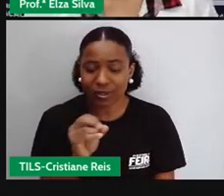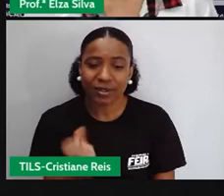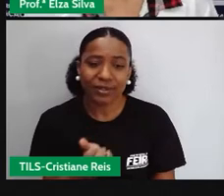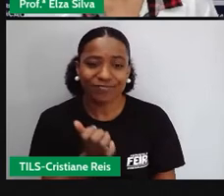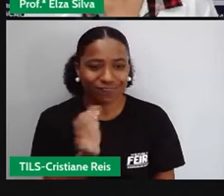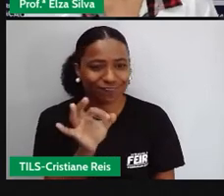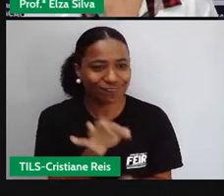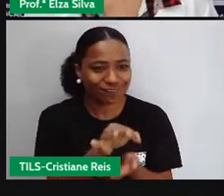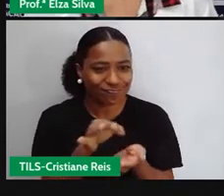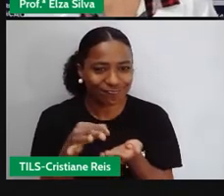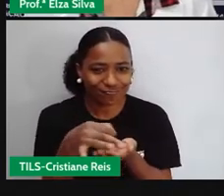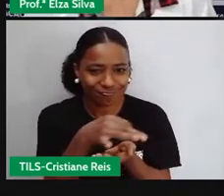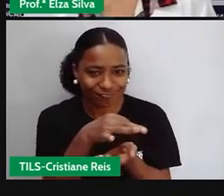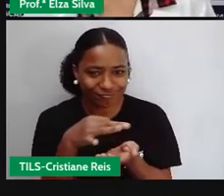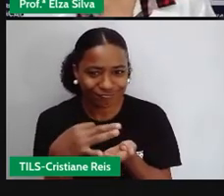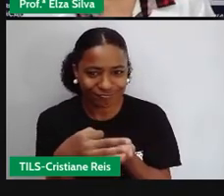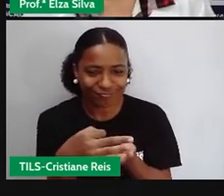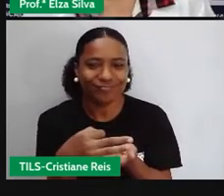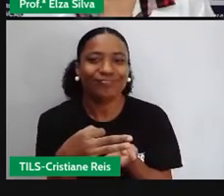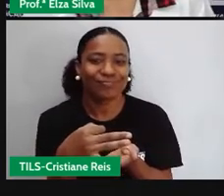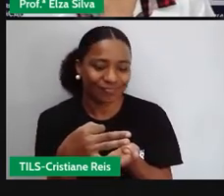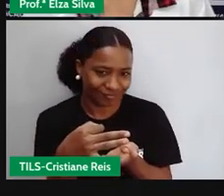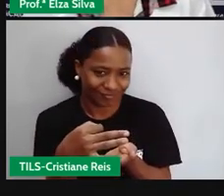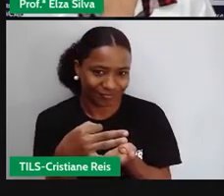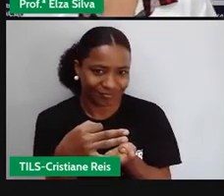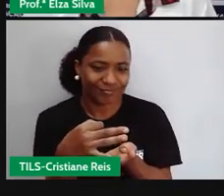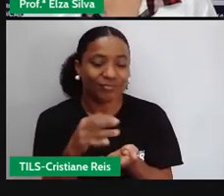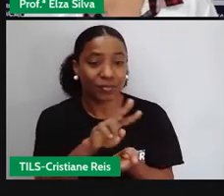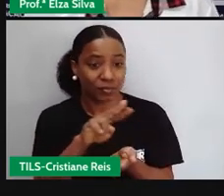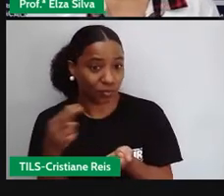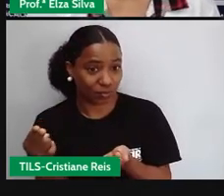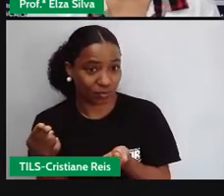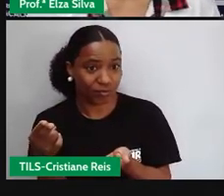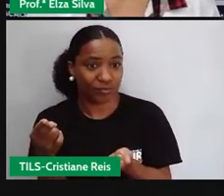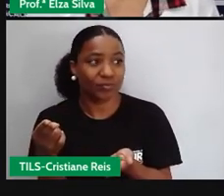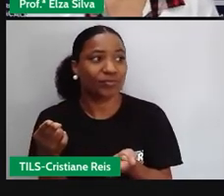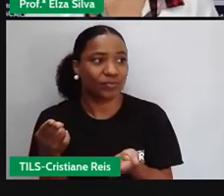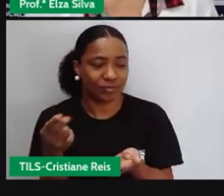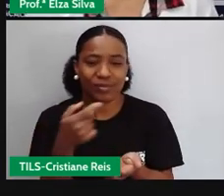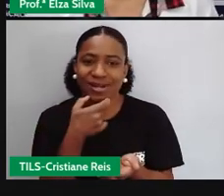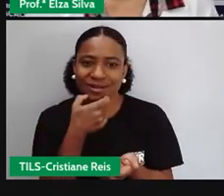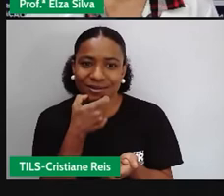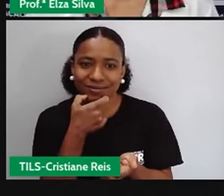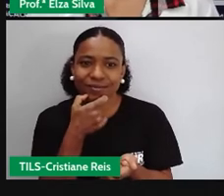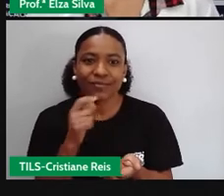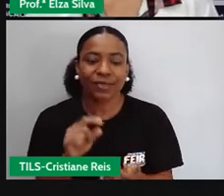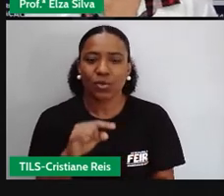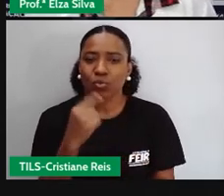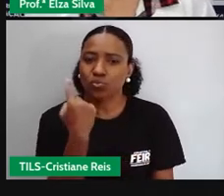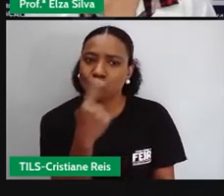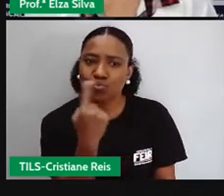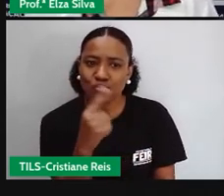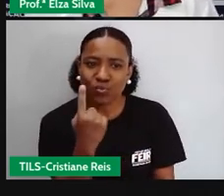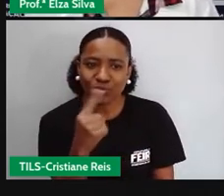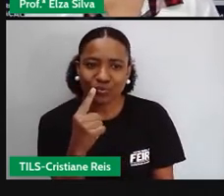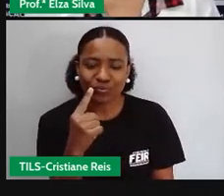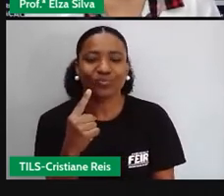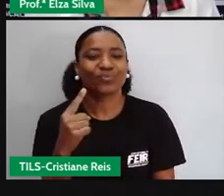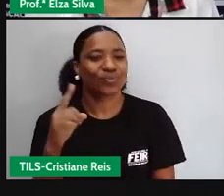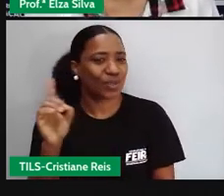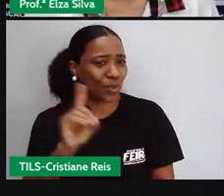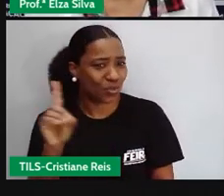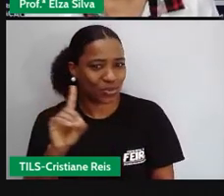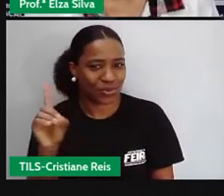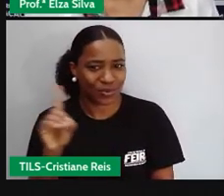centavos, or half dollar coin. E por fim, 1 dólar, 1 dólar, a